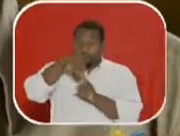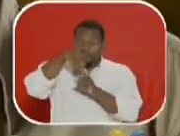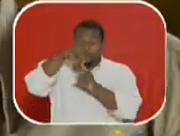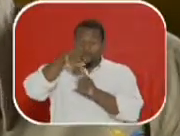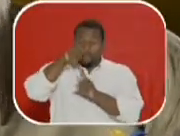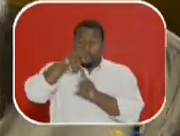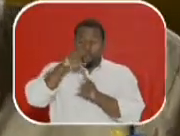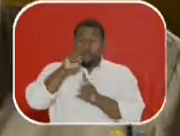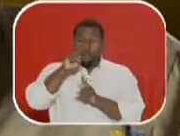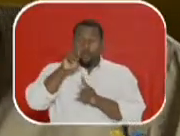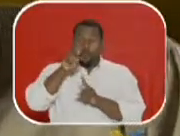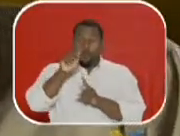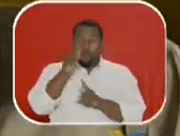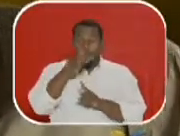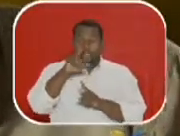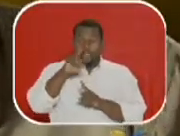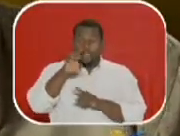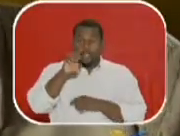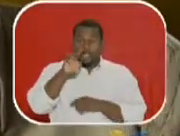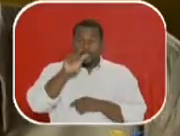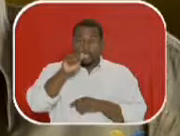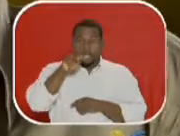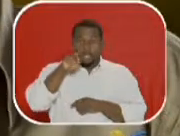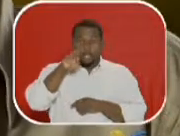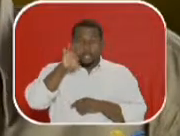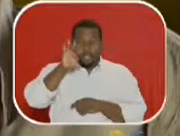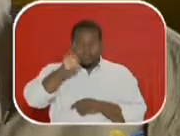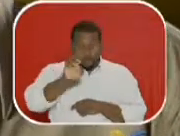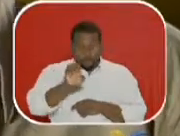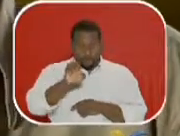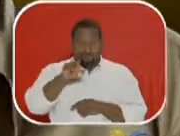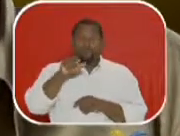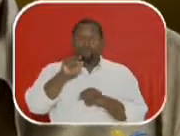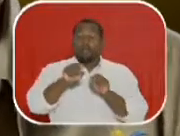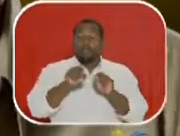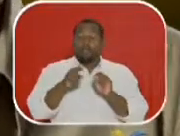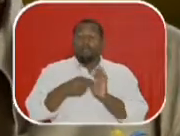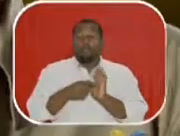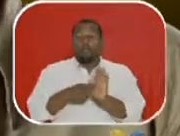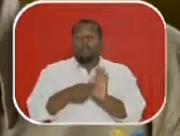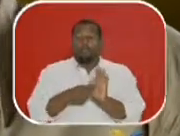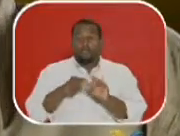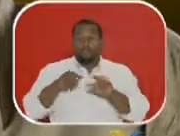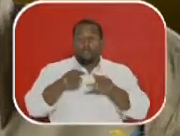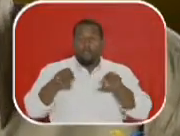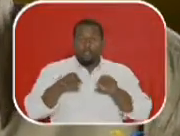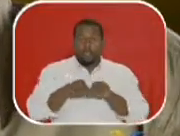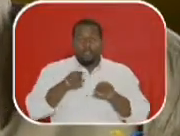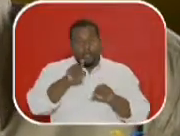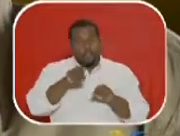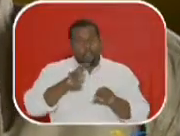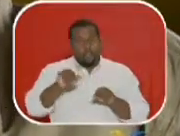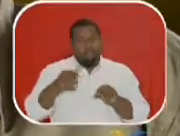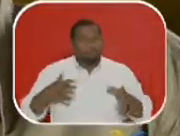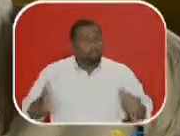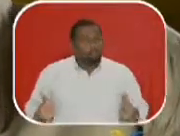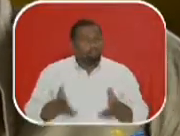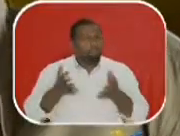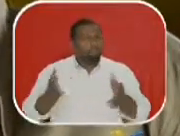partida. Daí, a obra passa a ser, a obra de arte que é apresentada em sala, ela passa a ser um